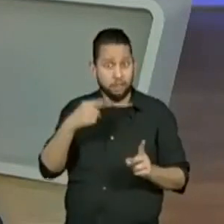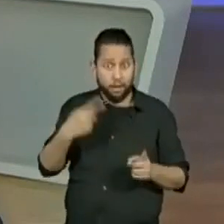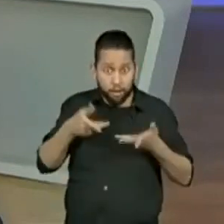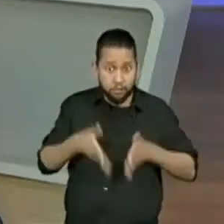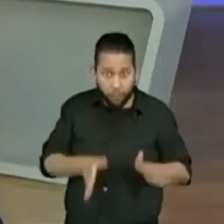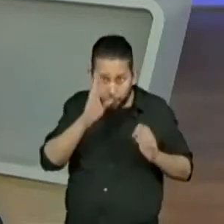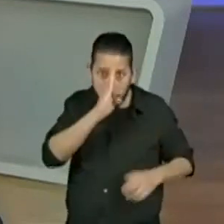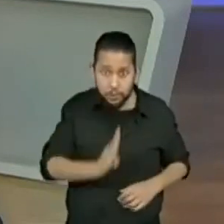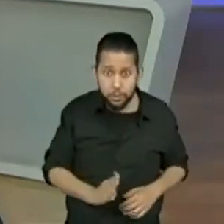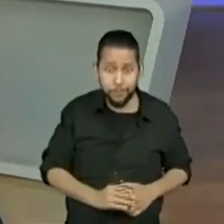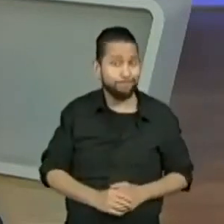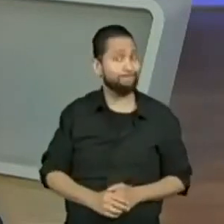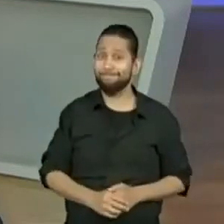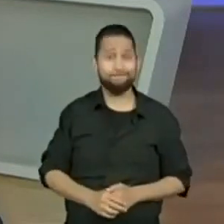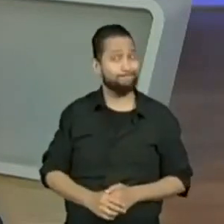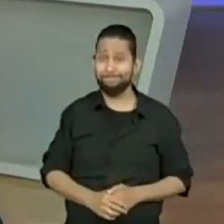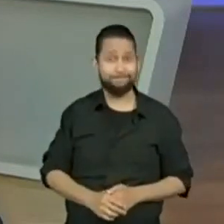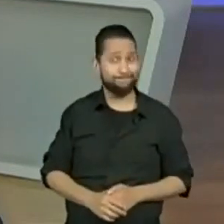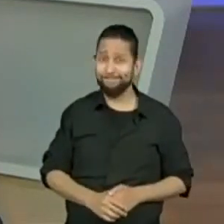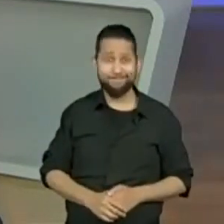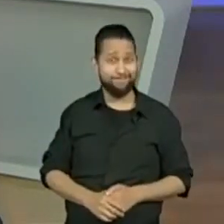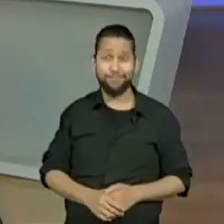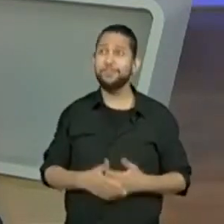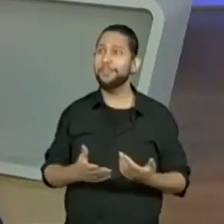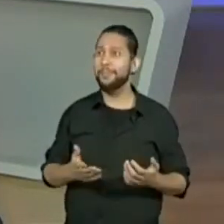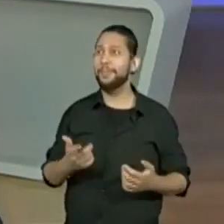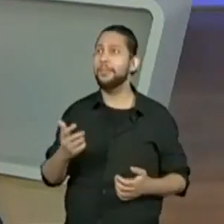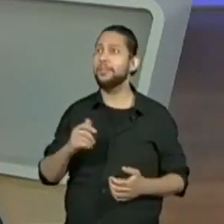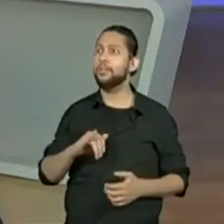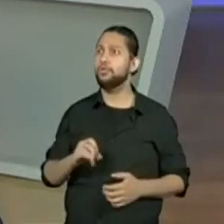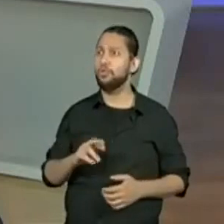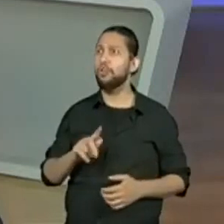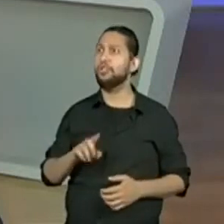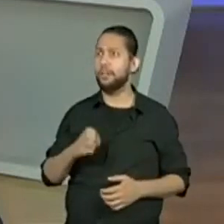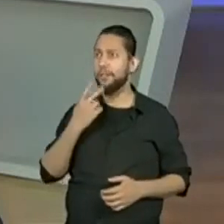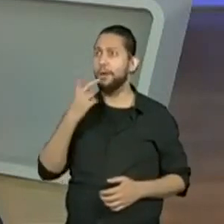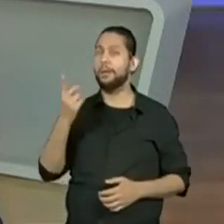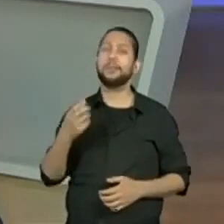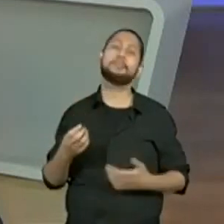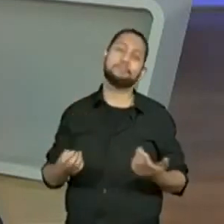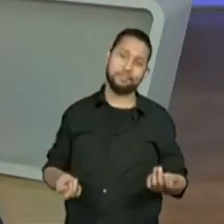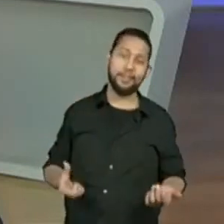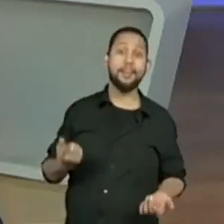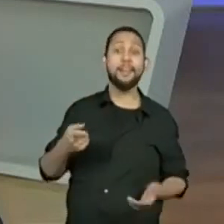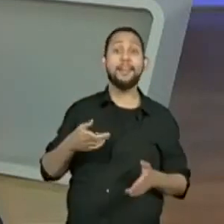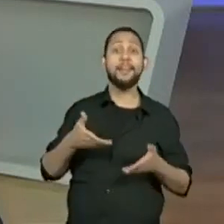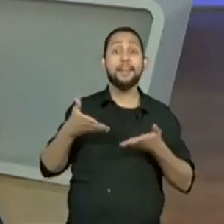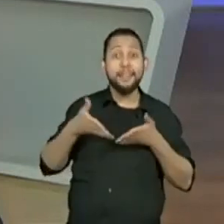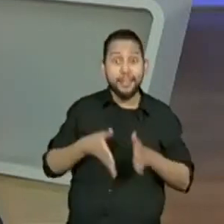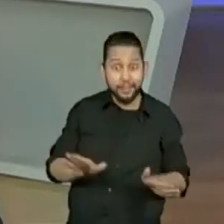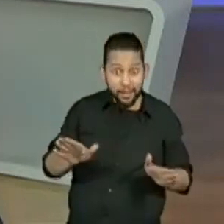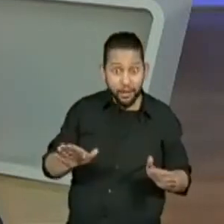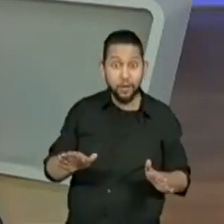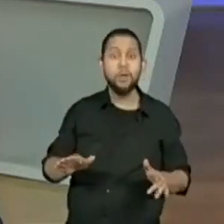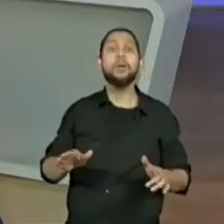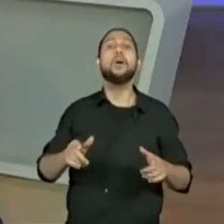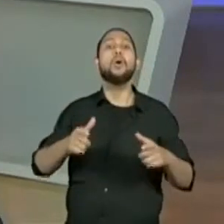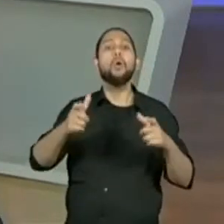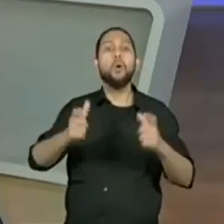brasileiro. Ó, aqui, ó, o professor Jorge já adiantou. É um poeta que nasceu em Lisboa.